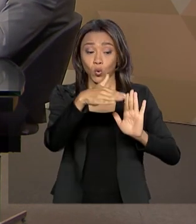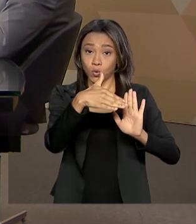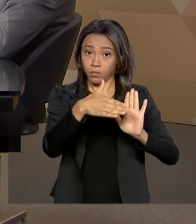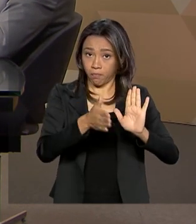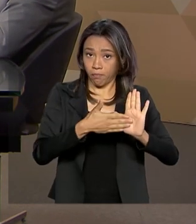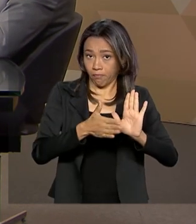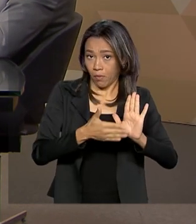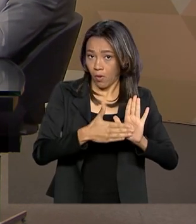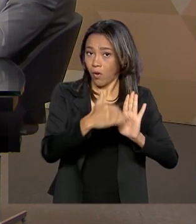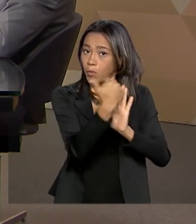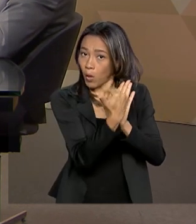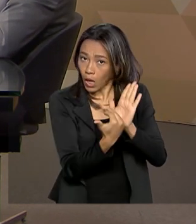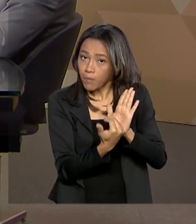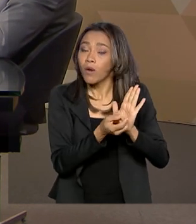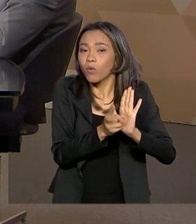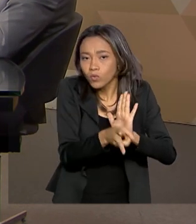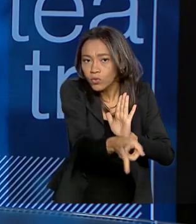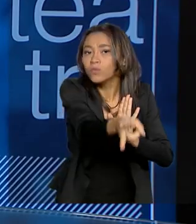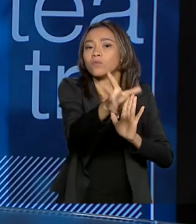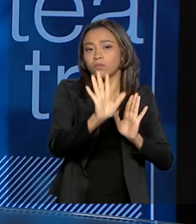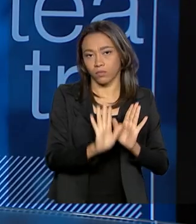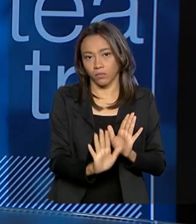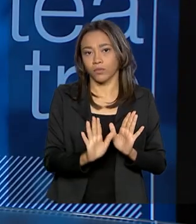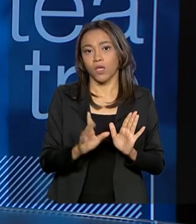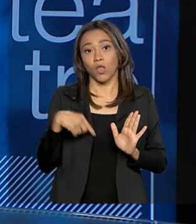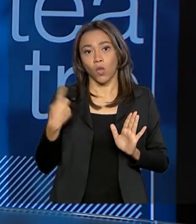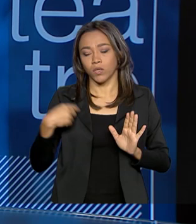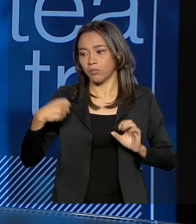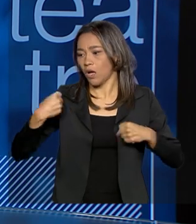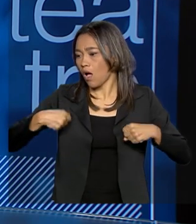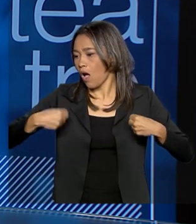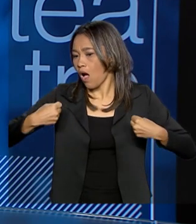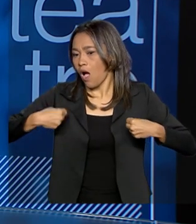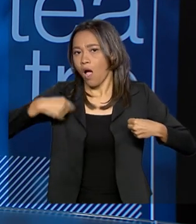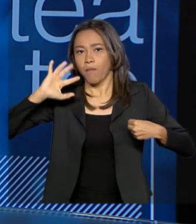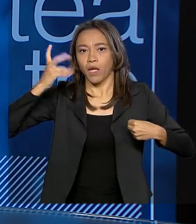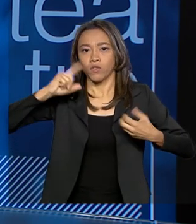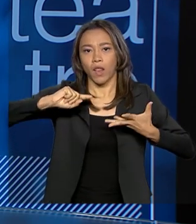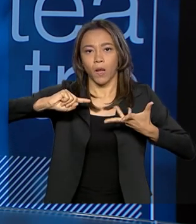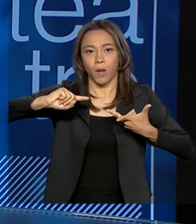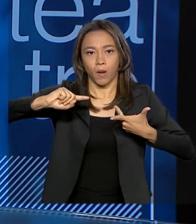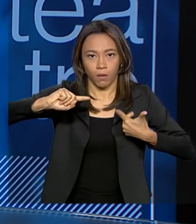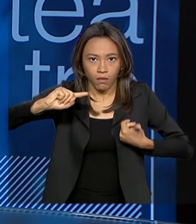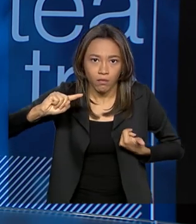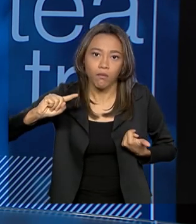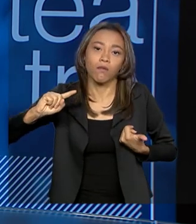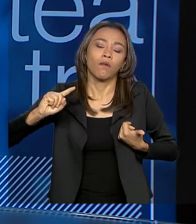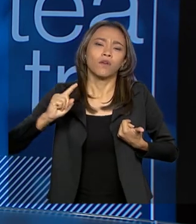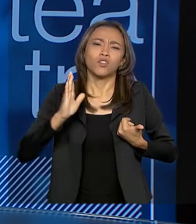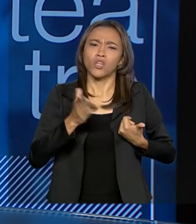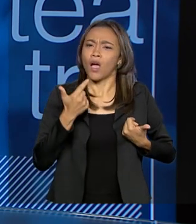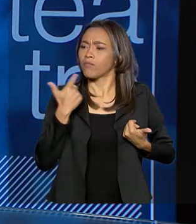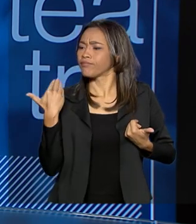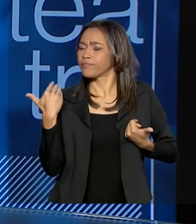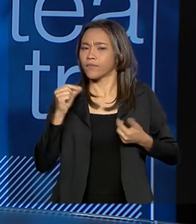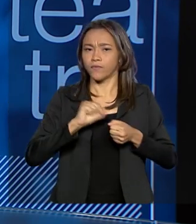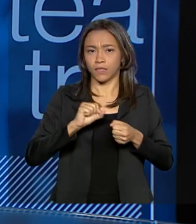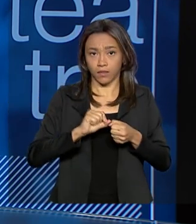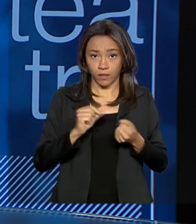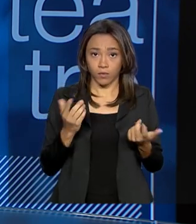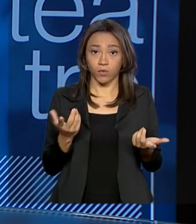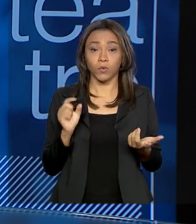A transição tem sido... A gente tem corrido muito atrás, na verdade, de... Fizemos agora o empenho